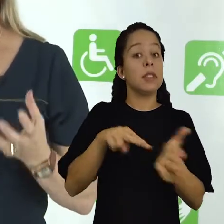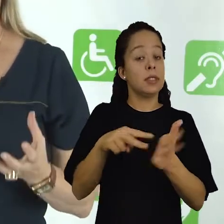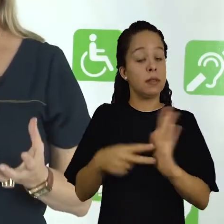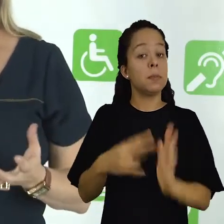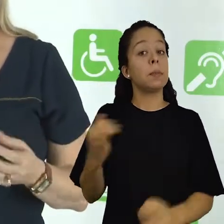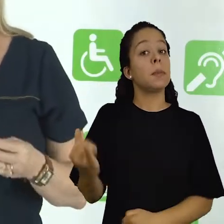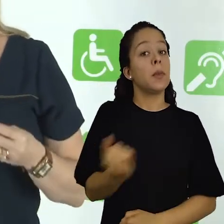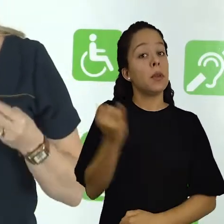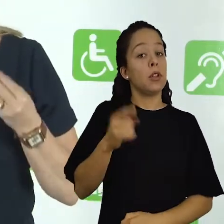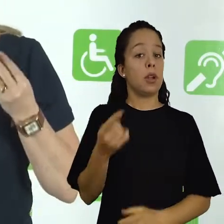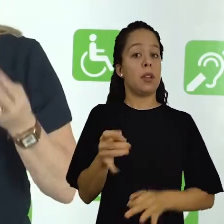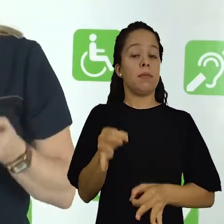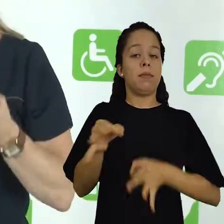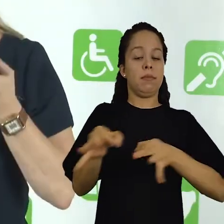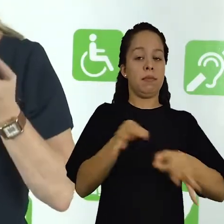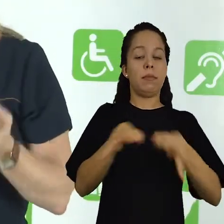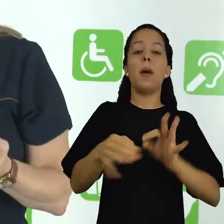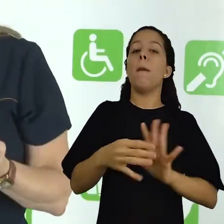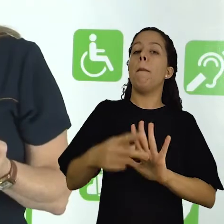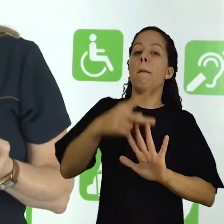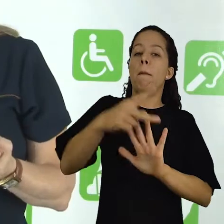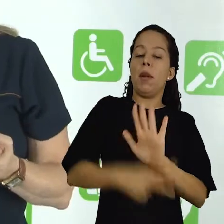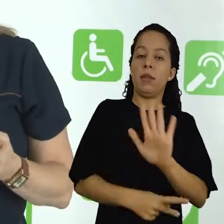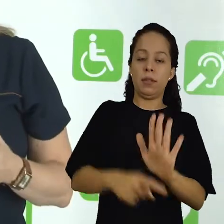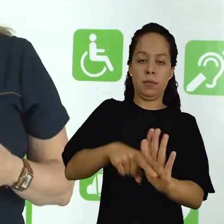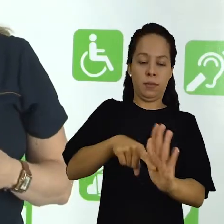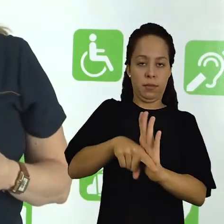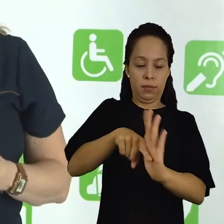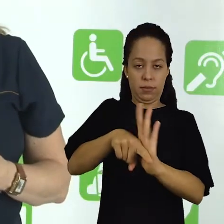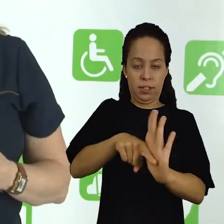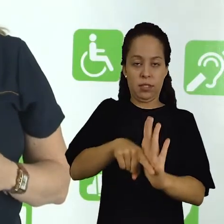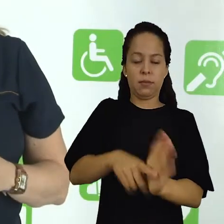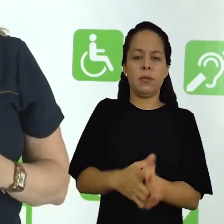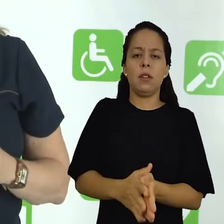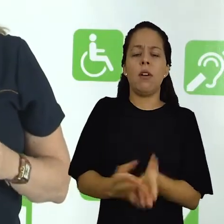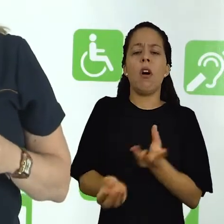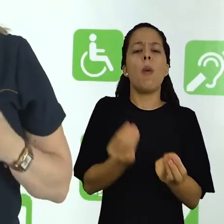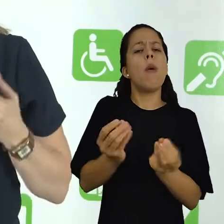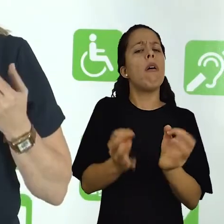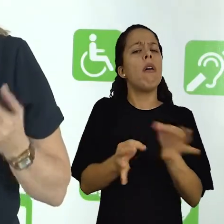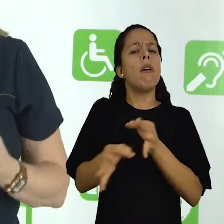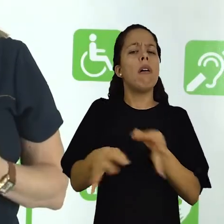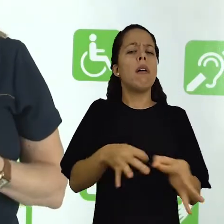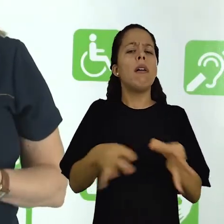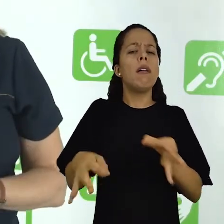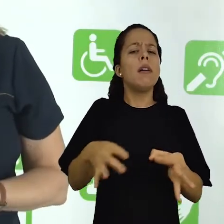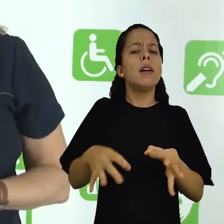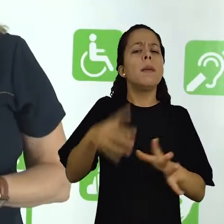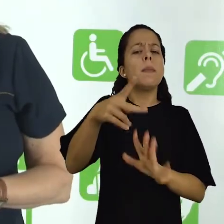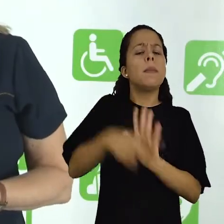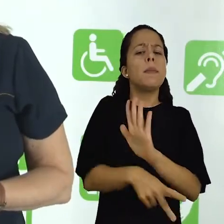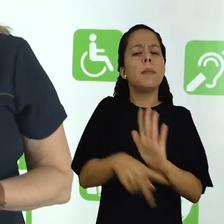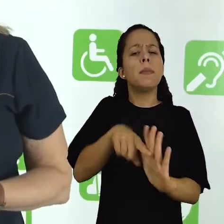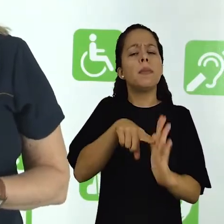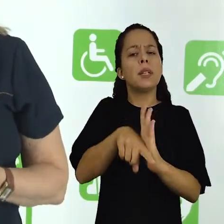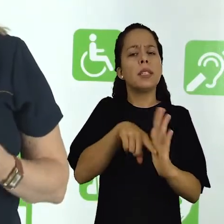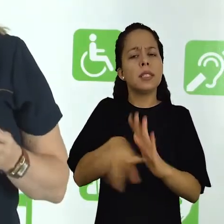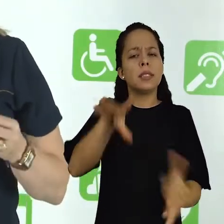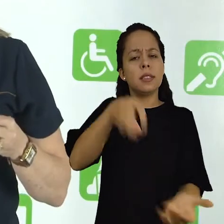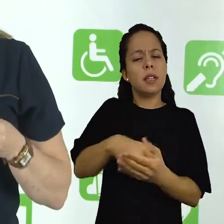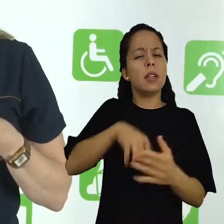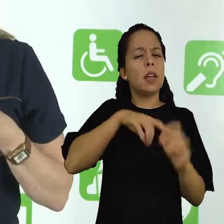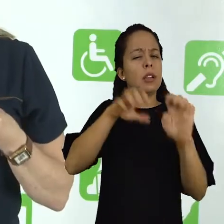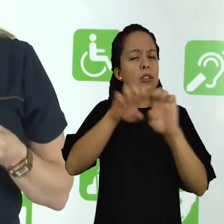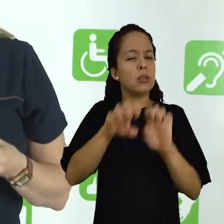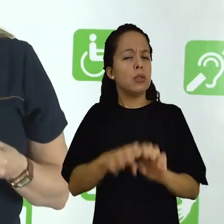é a elaboração do projeto de pesquisa. Para que a gente trabalhe com a elaboração desse projeto de pesquisa,